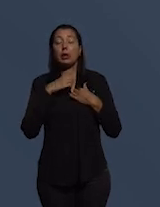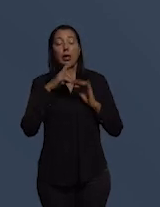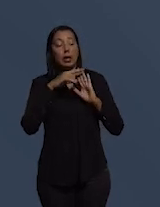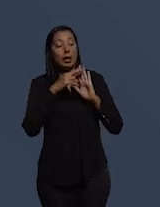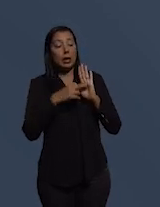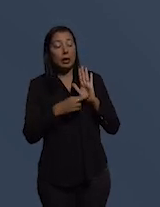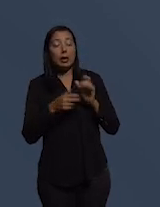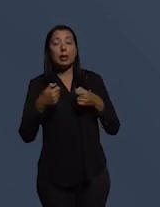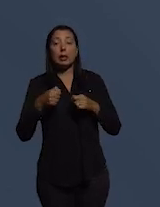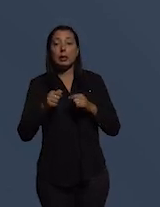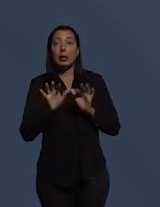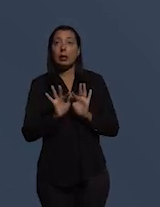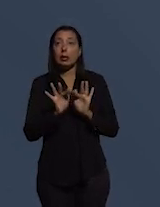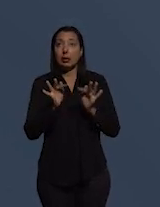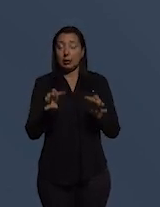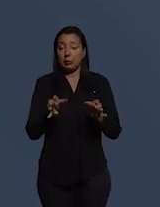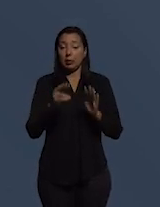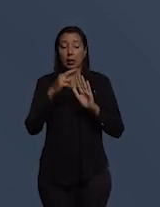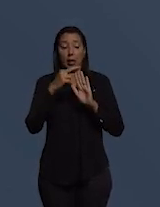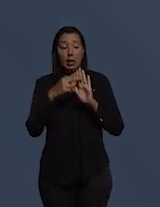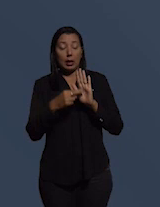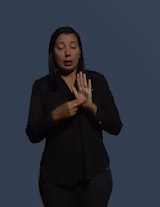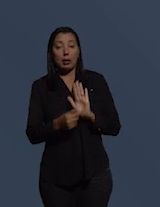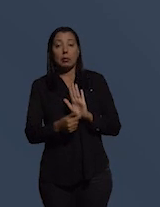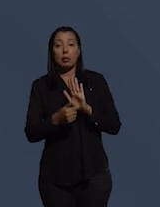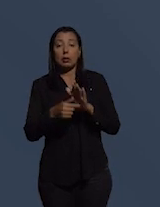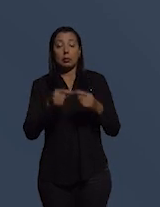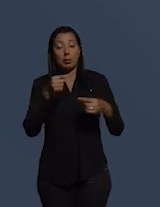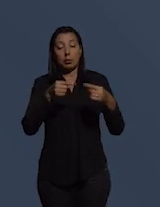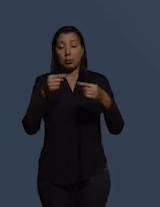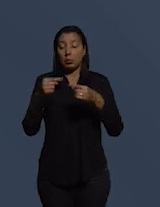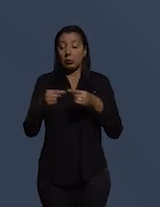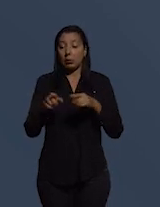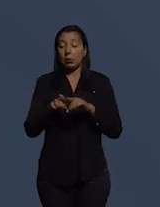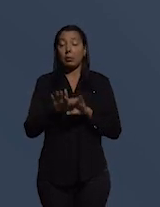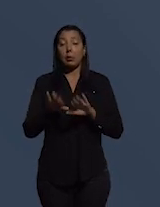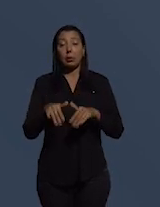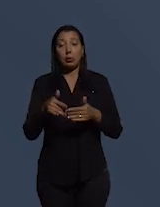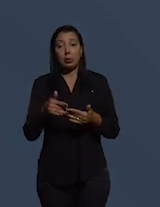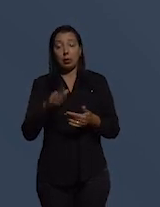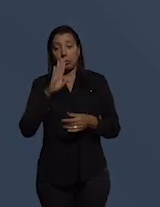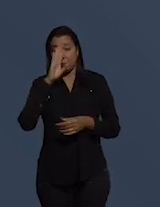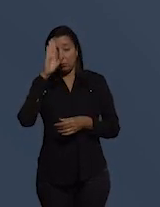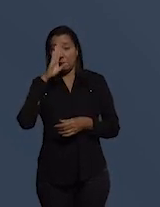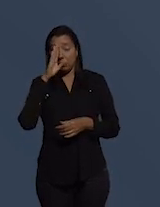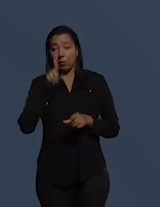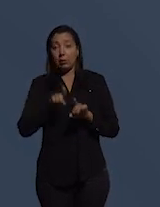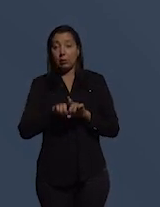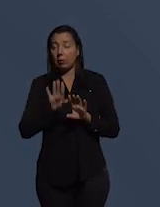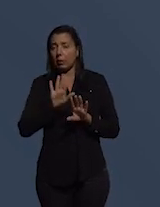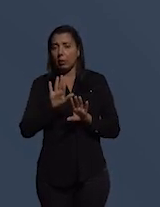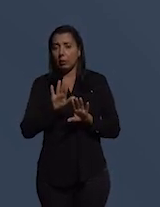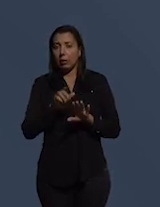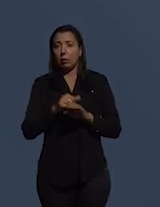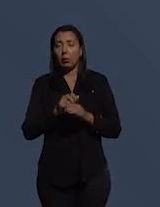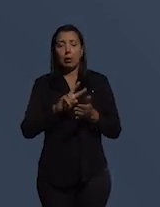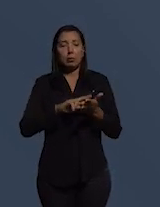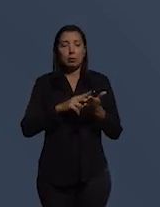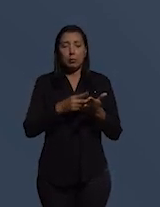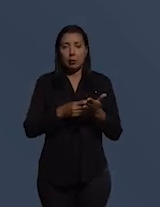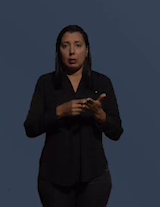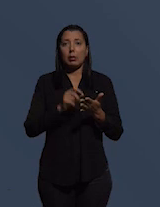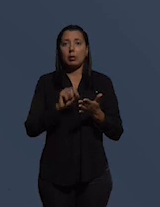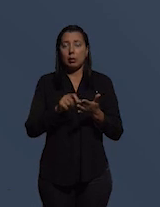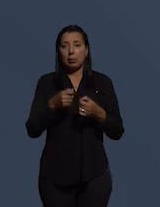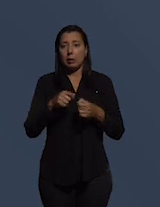necessário simplificar as regras trazê-las para a discussão e ver quais são as regras principais e as que não são interpretáveis regras